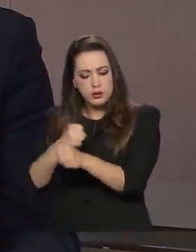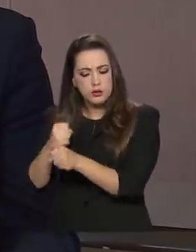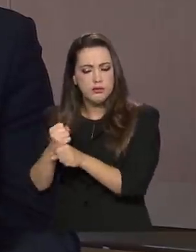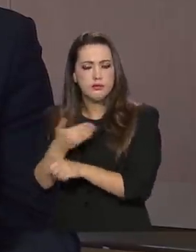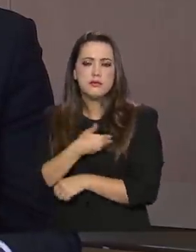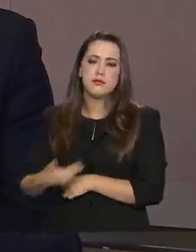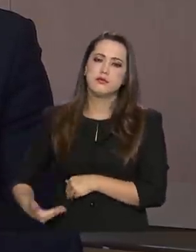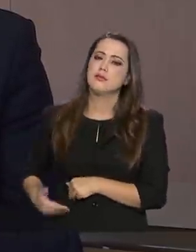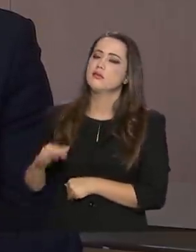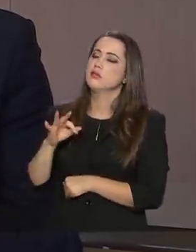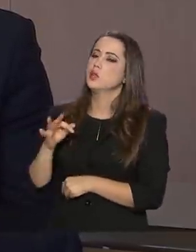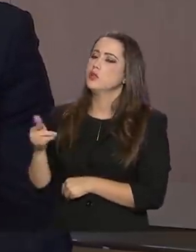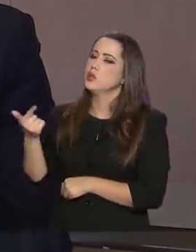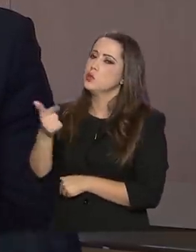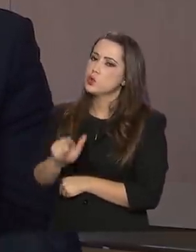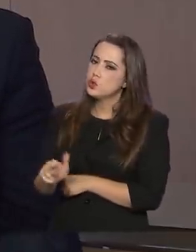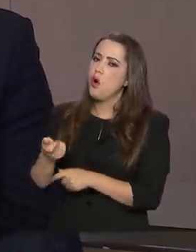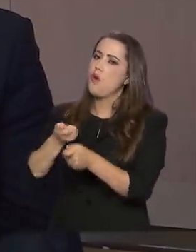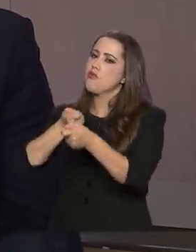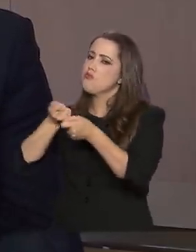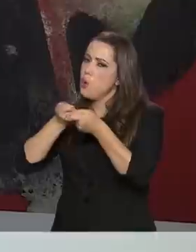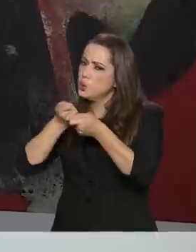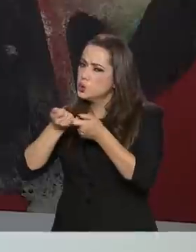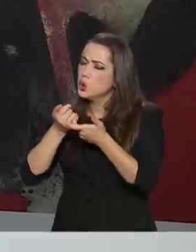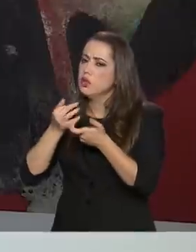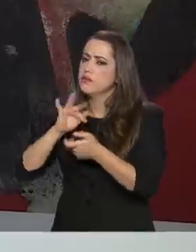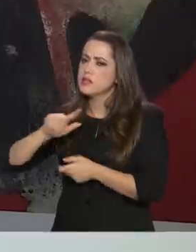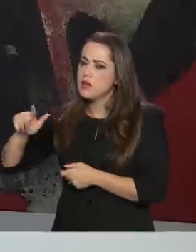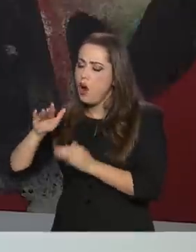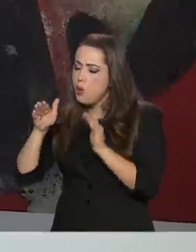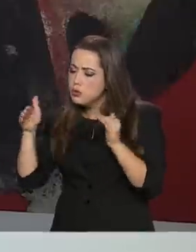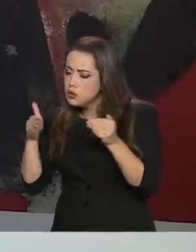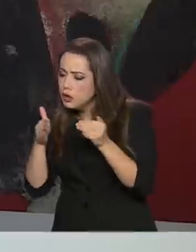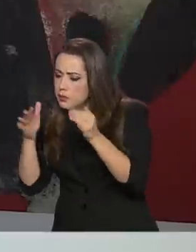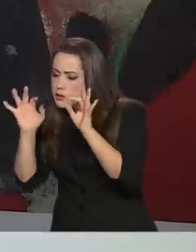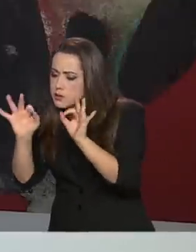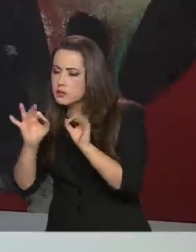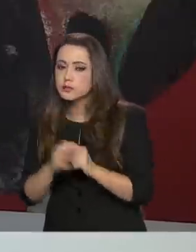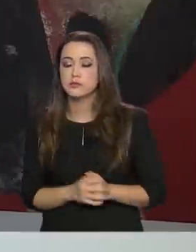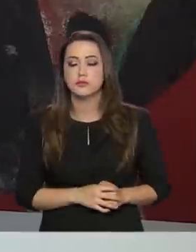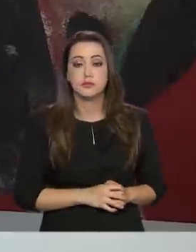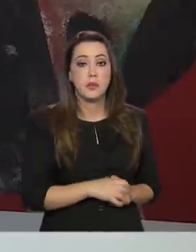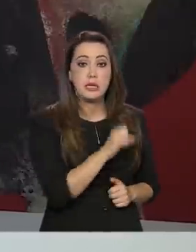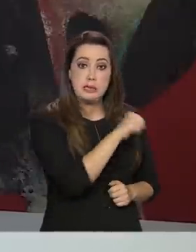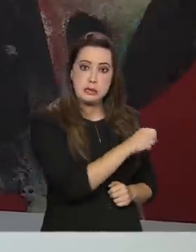a ter esse norte bem definido? Nós temos dados concretos disso.